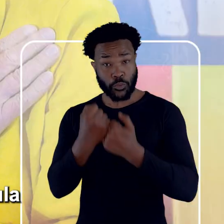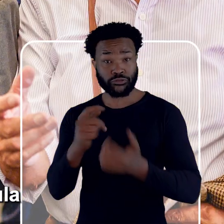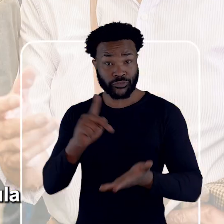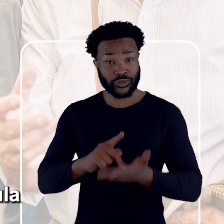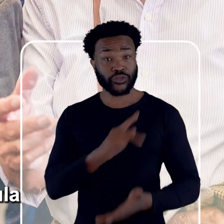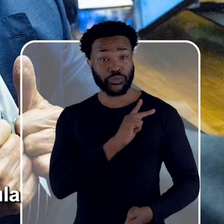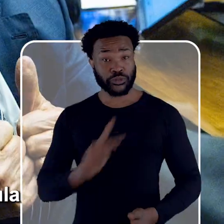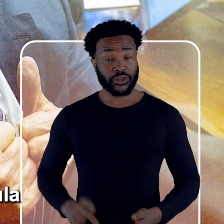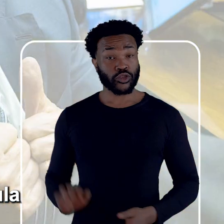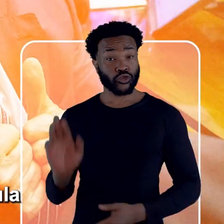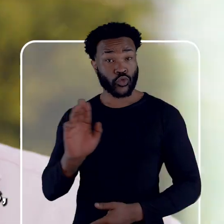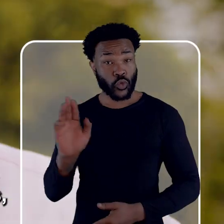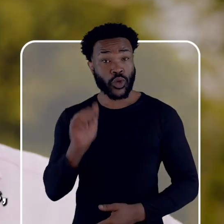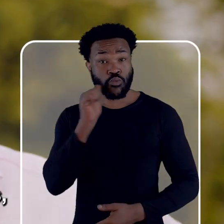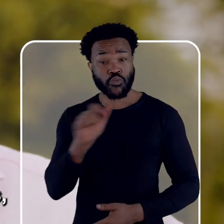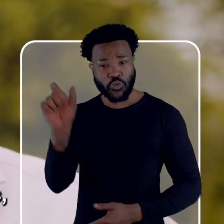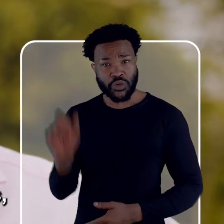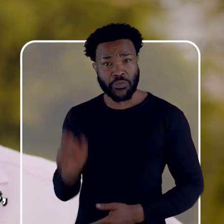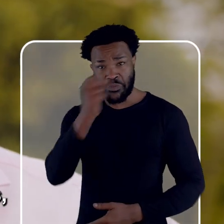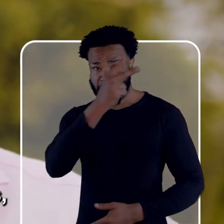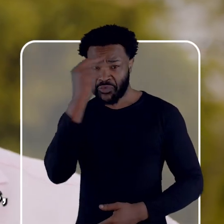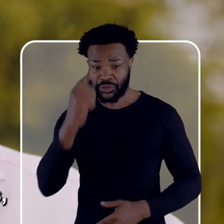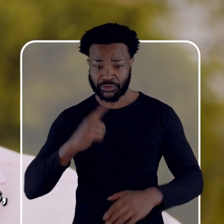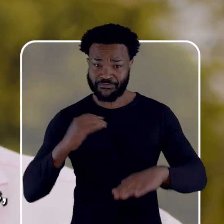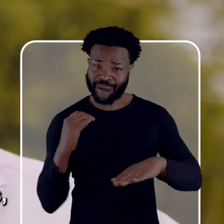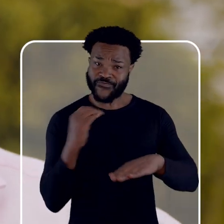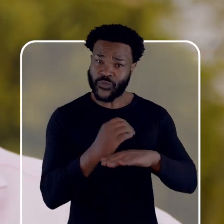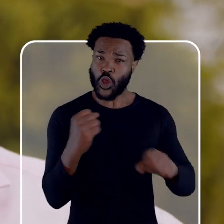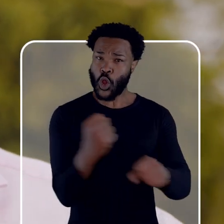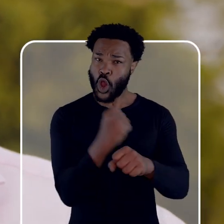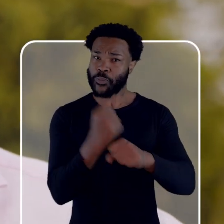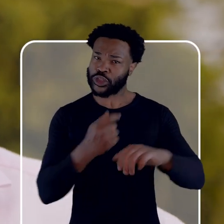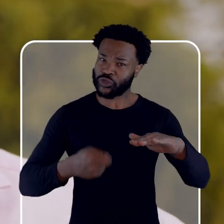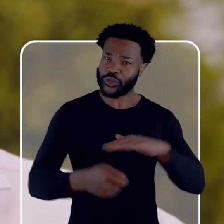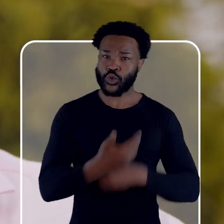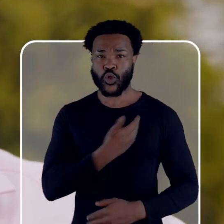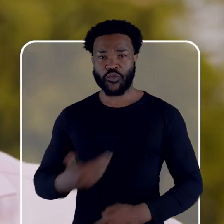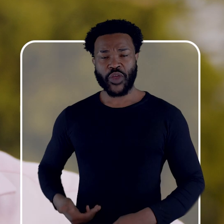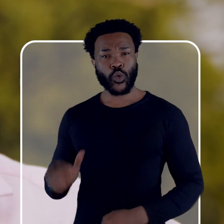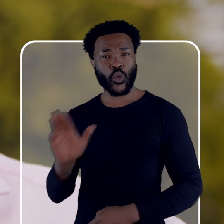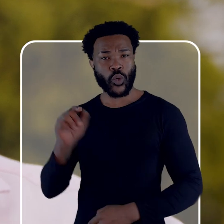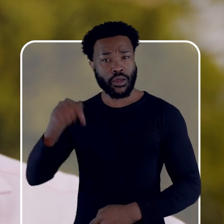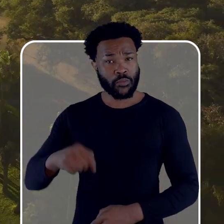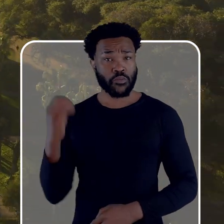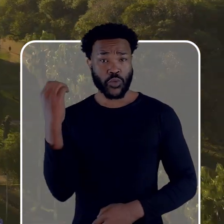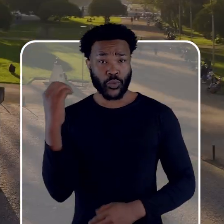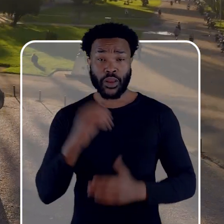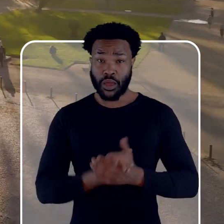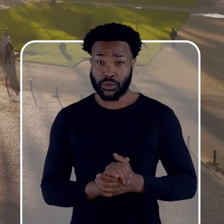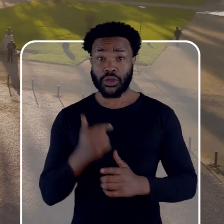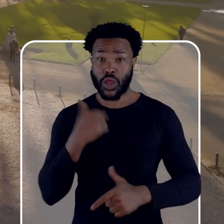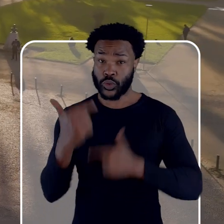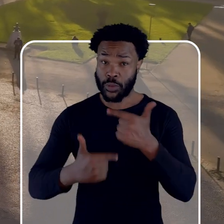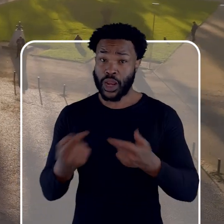apoio absoluto do presidente Lula e será a prefeita que vai trazer verbas, obras e investimentos do governo Lula para Porto Alegre.